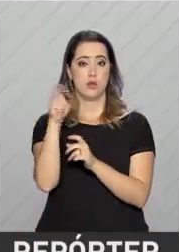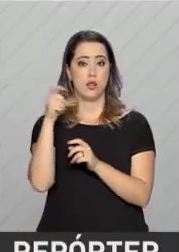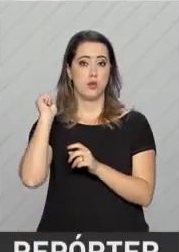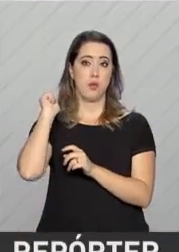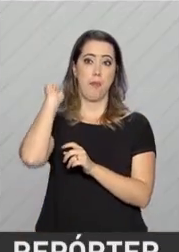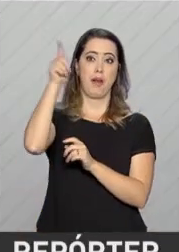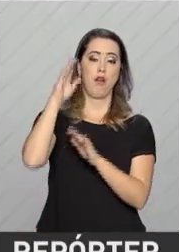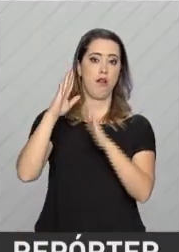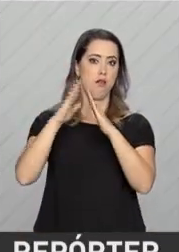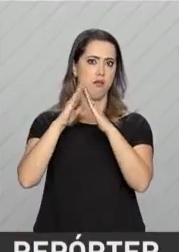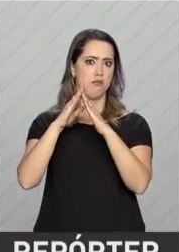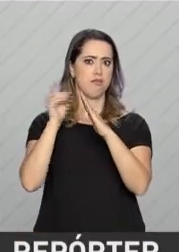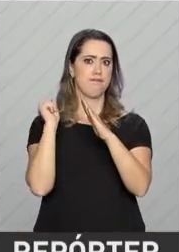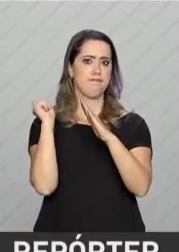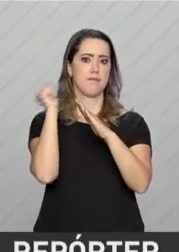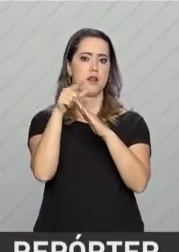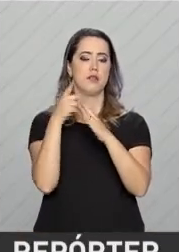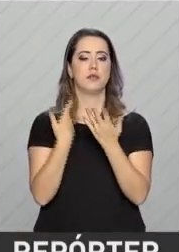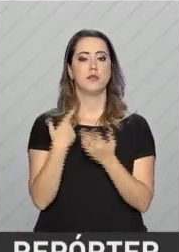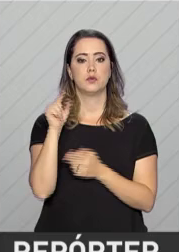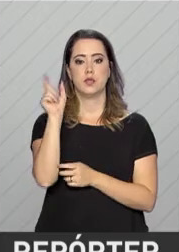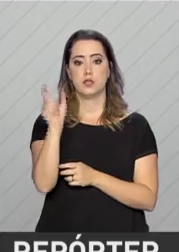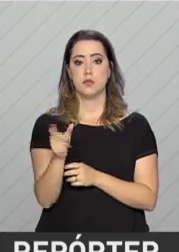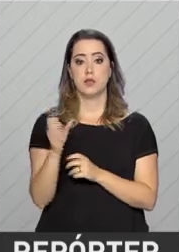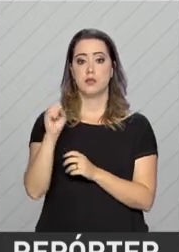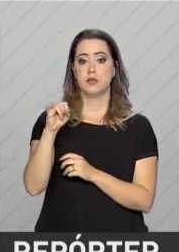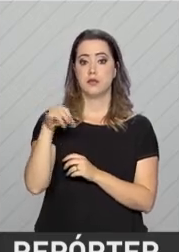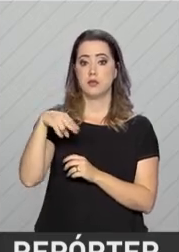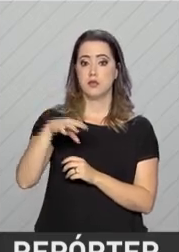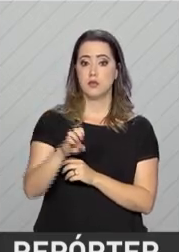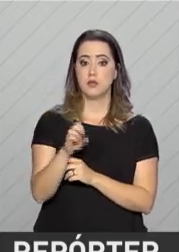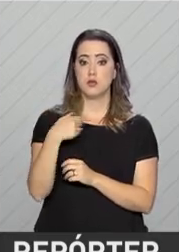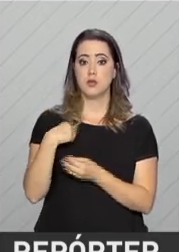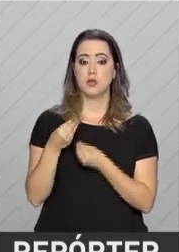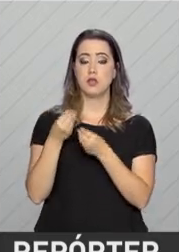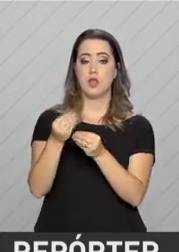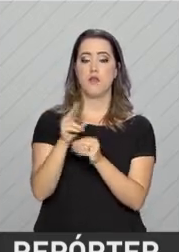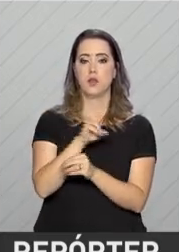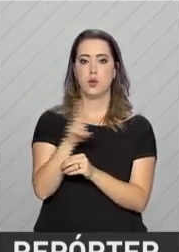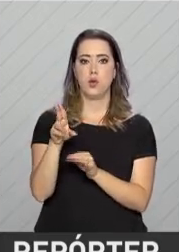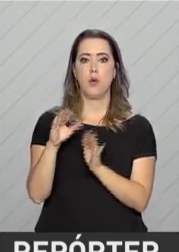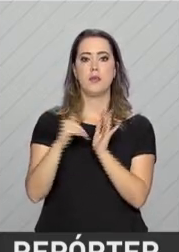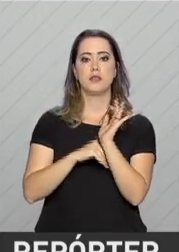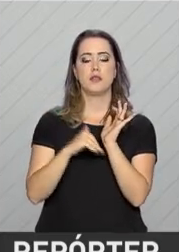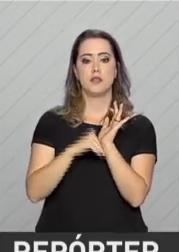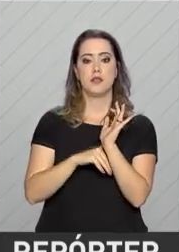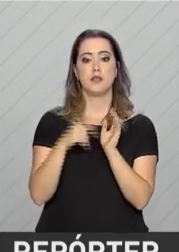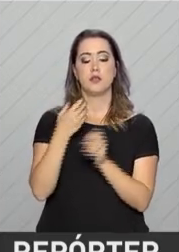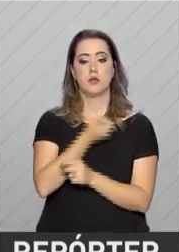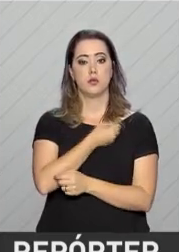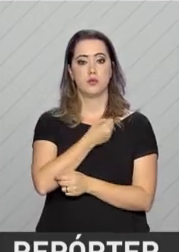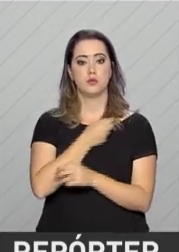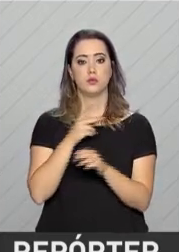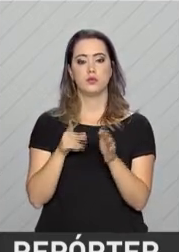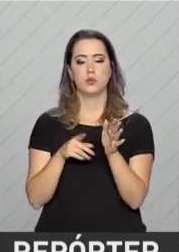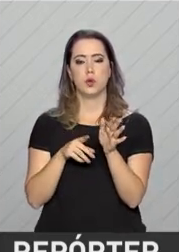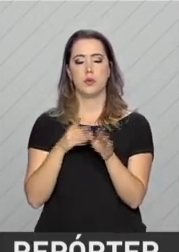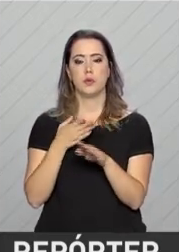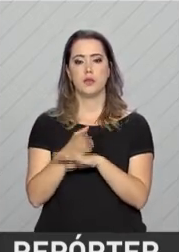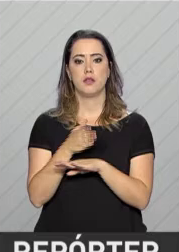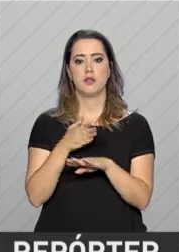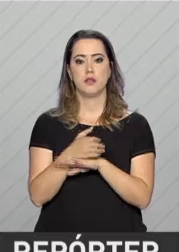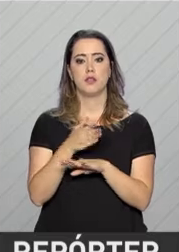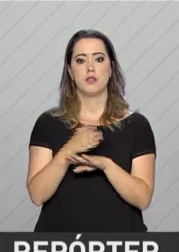Os servidores do CINE eram convencidos a passar nomes e senhas. Com esses dados, a quadrilha entrava no sistema,